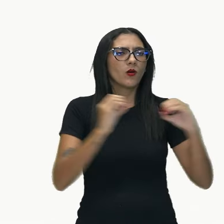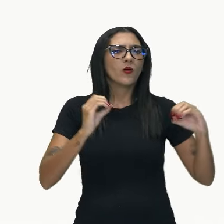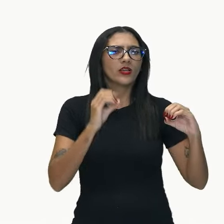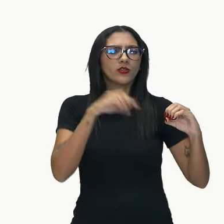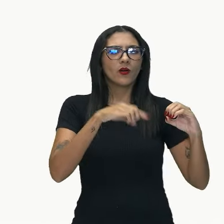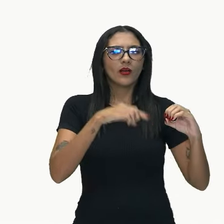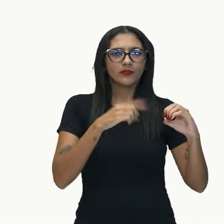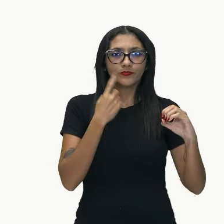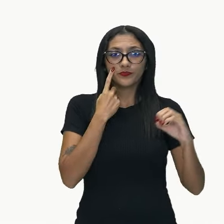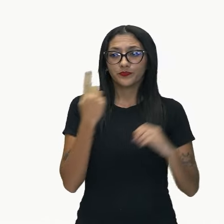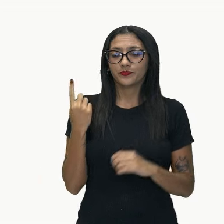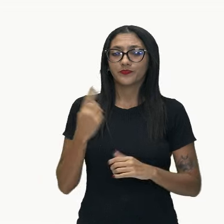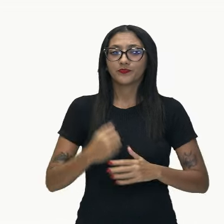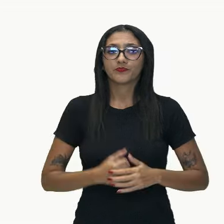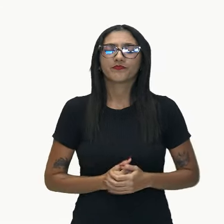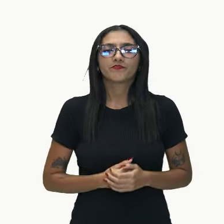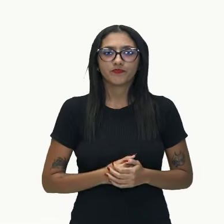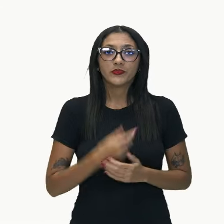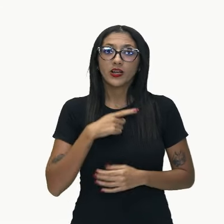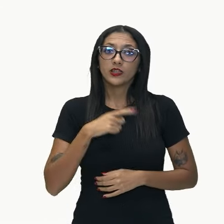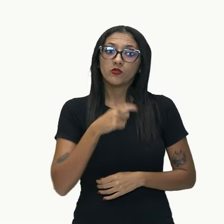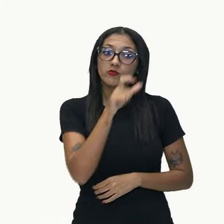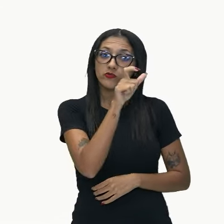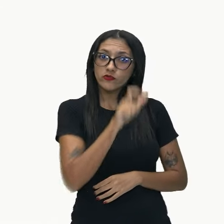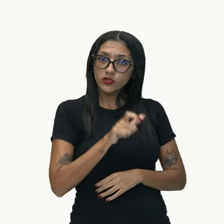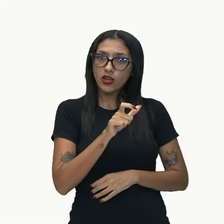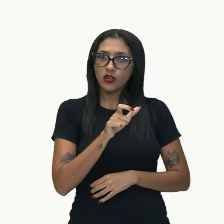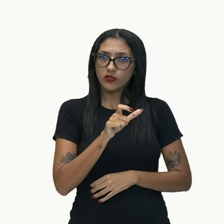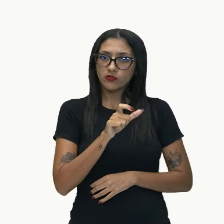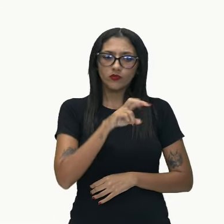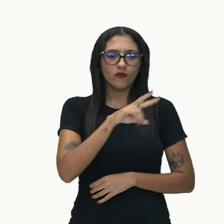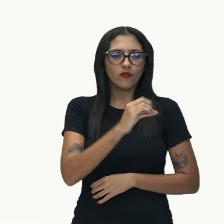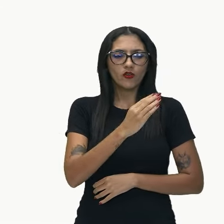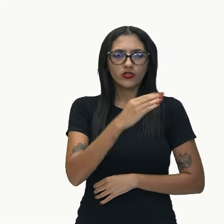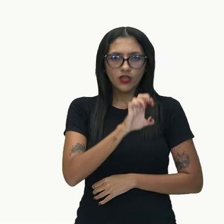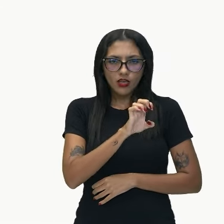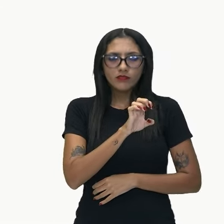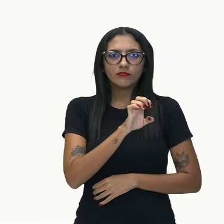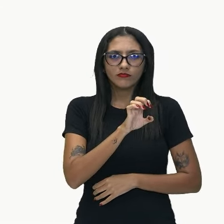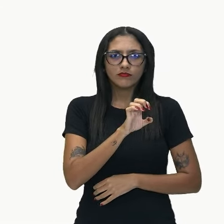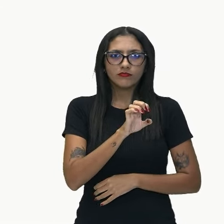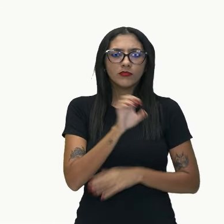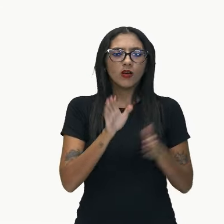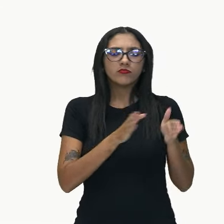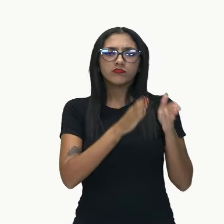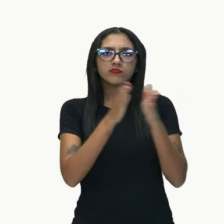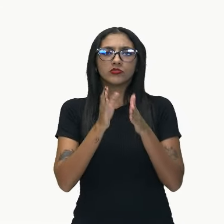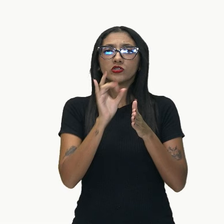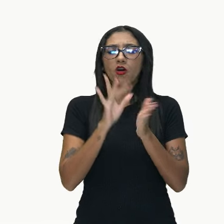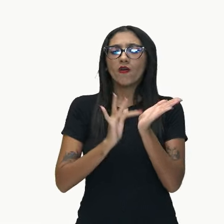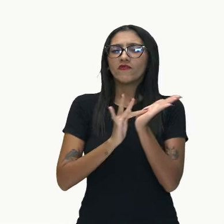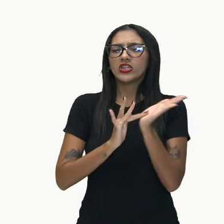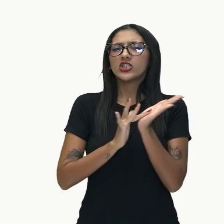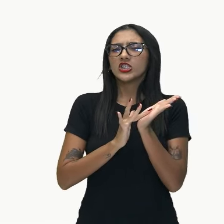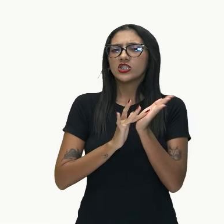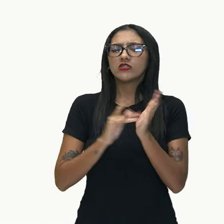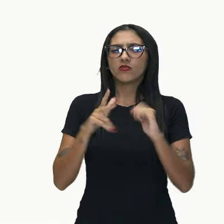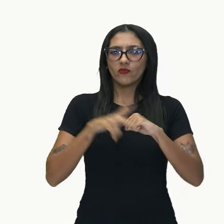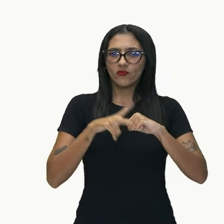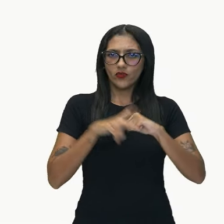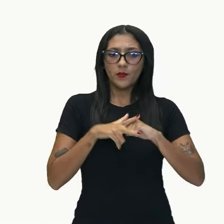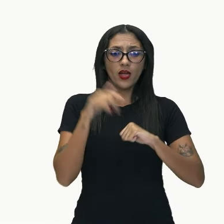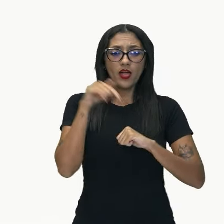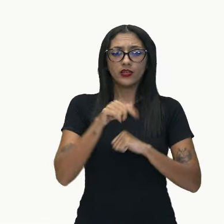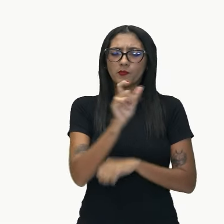nós tínhamos o sujeito você, e o predicado é formado apenas pelo verbo finge, esse verbo